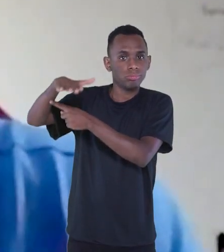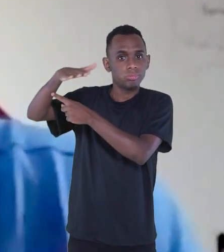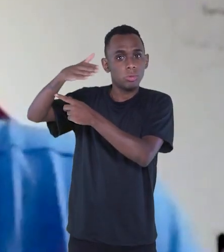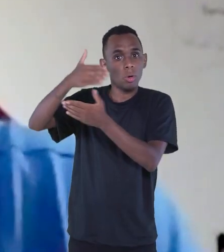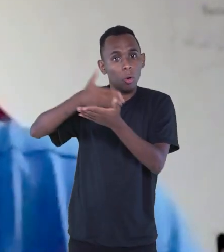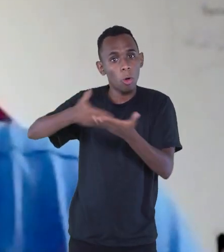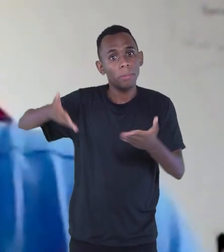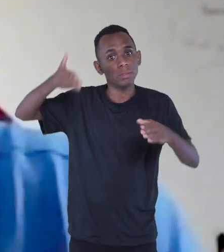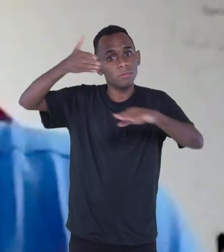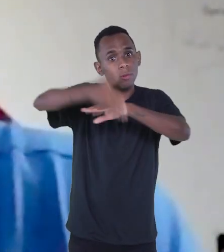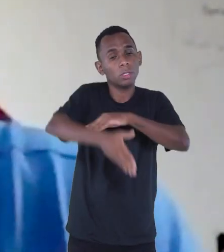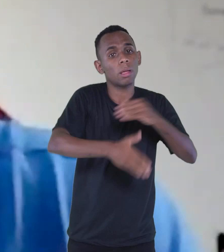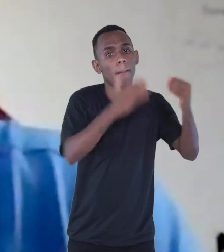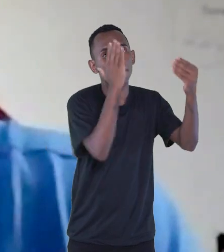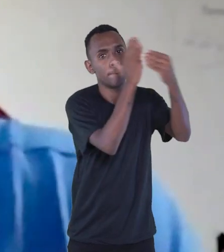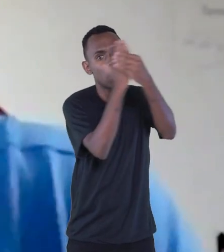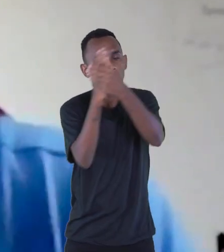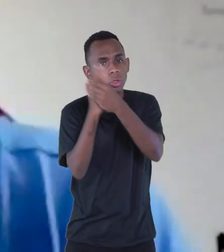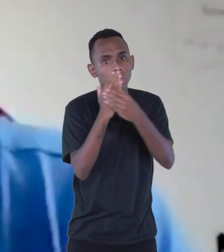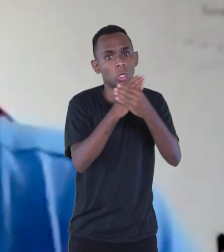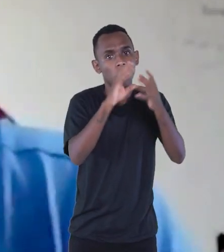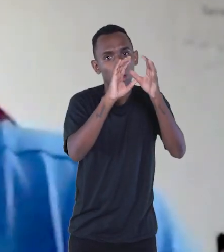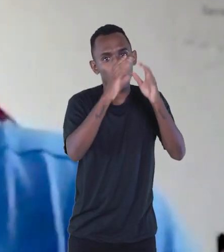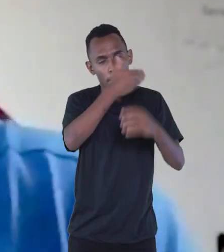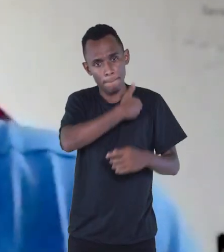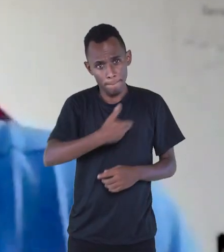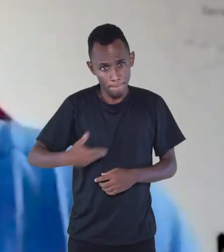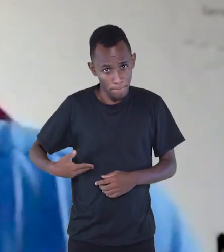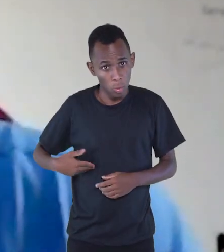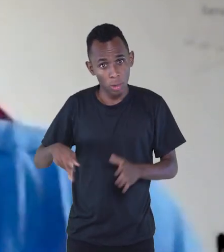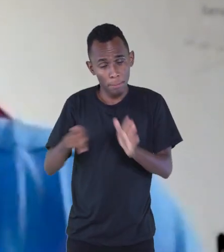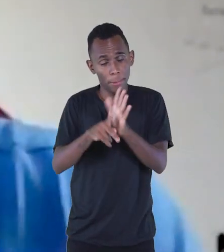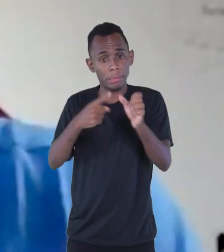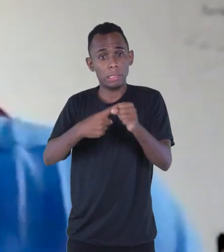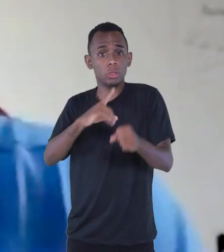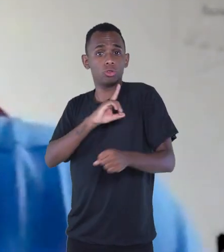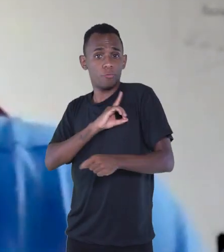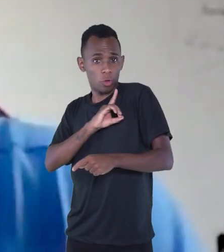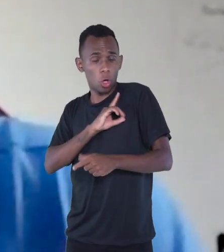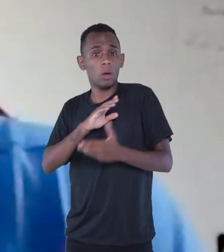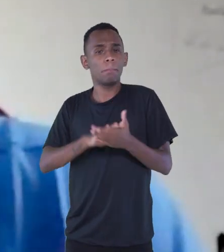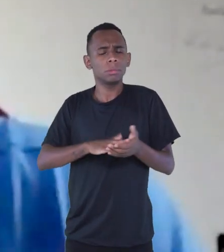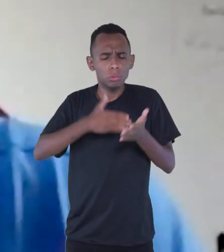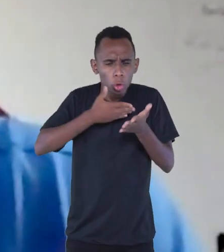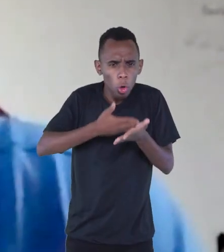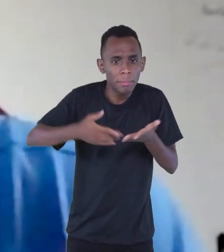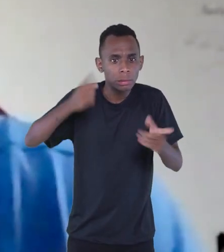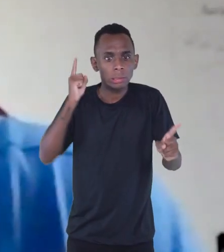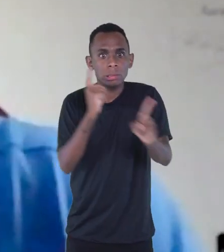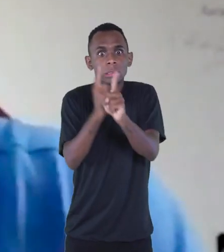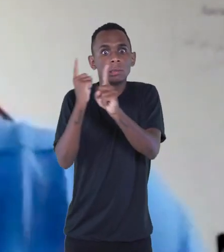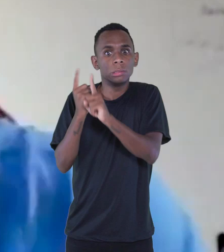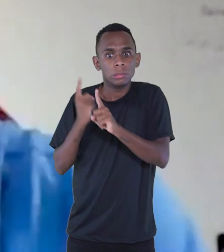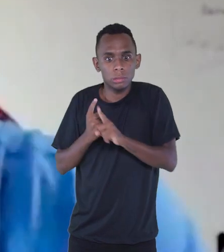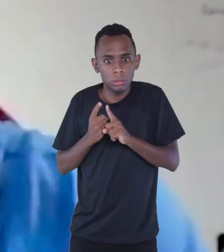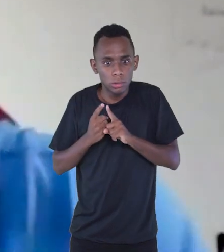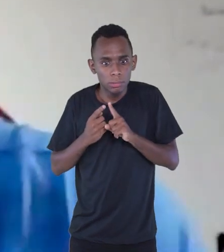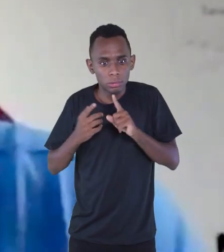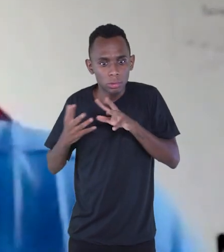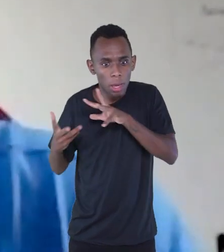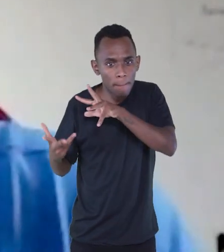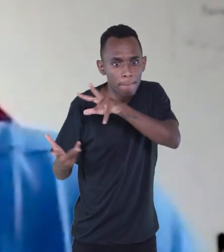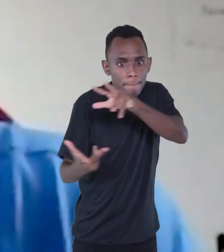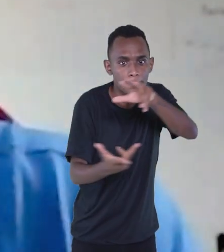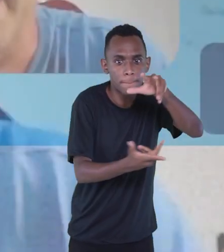biblioteca pública aqui de Divinópolis, Ataliba Lago, que vai começando a descobrir o mundo maravilhoso da